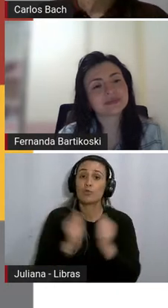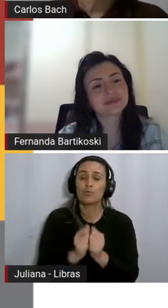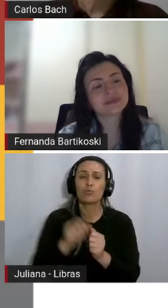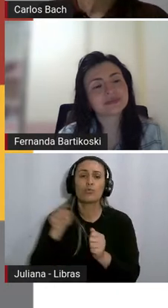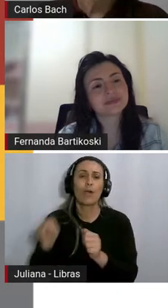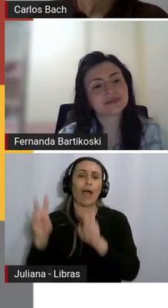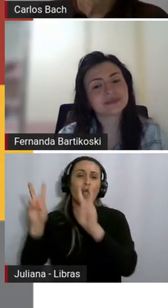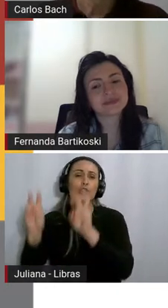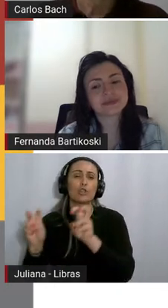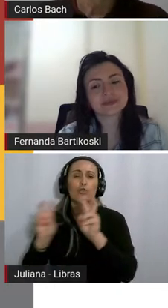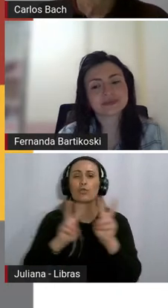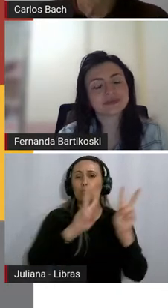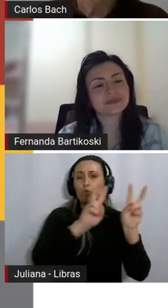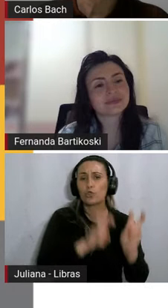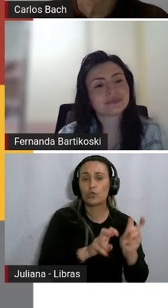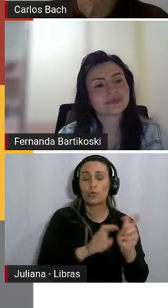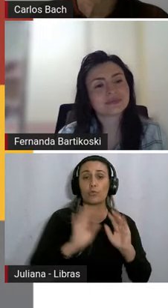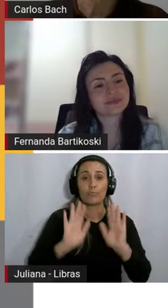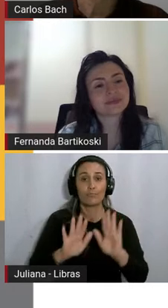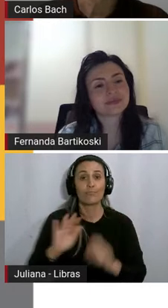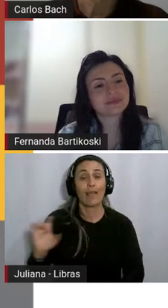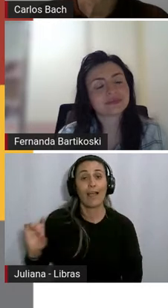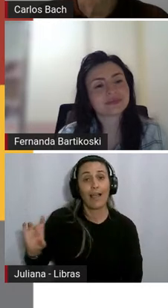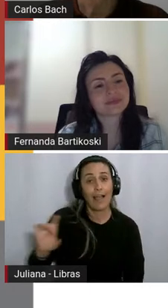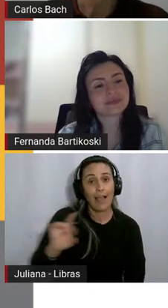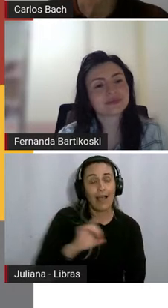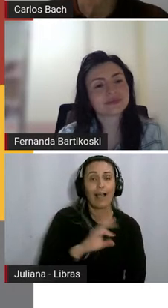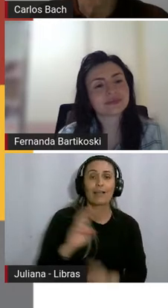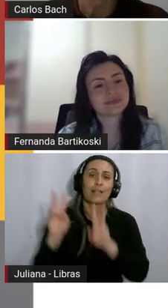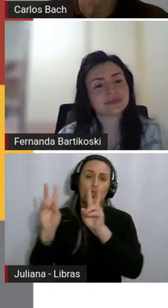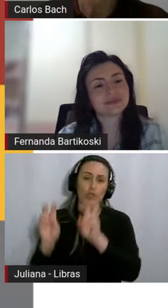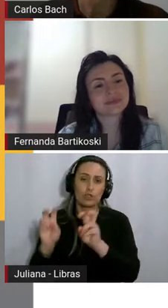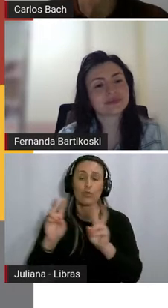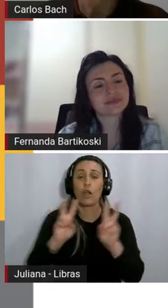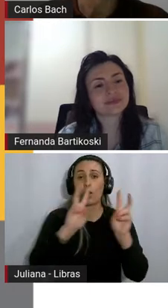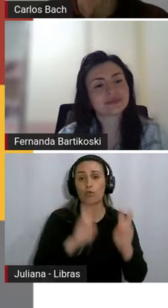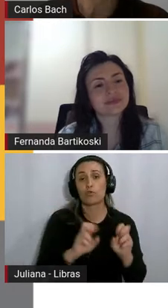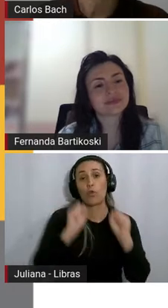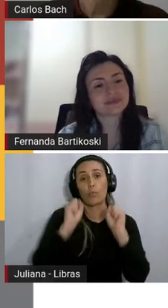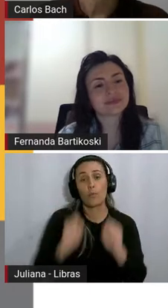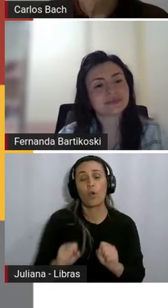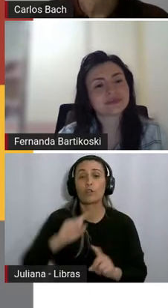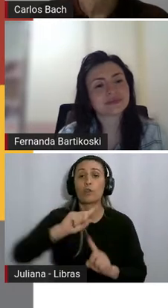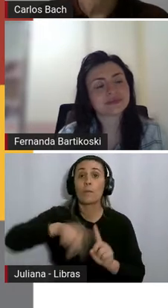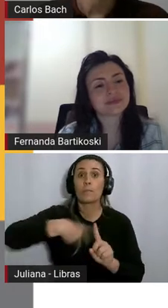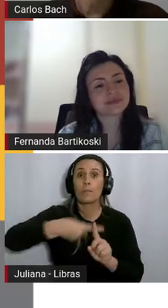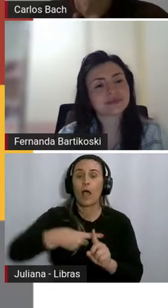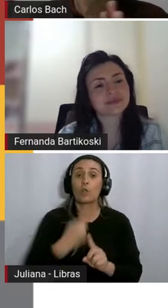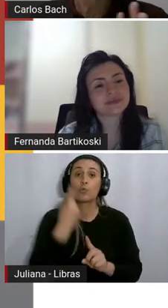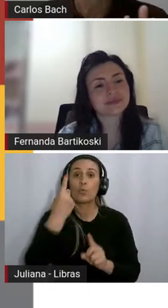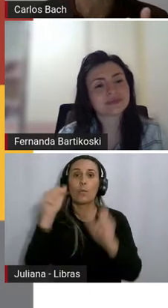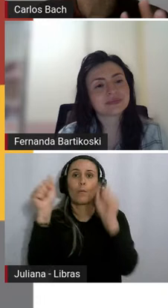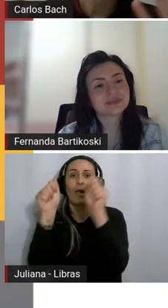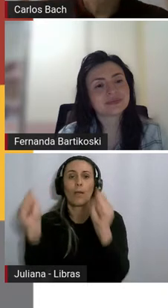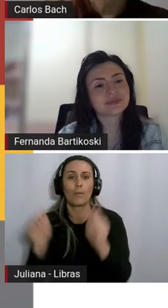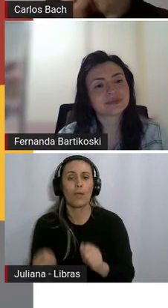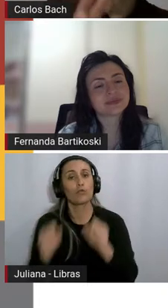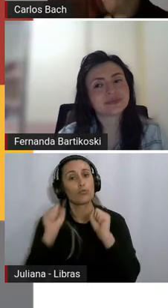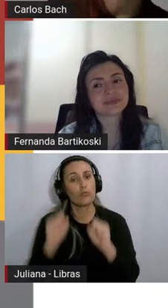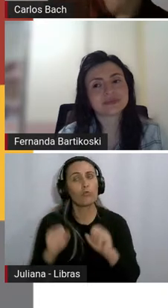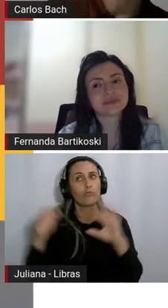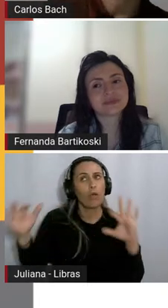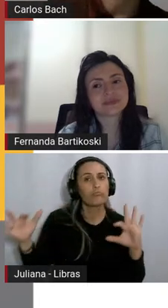para cada título eles podem associar mais de uma imagem então eles podem pensar